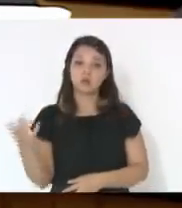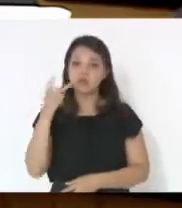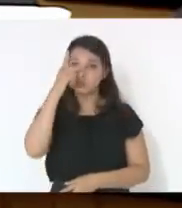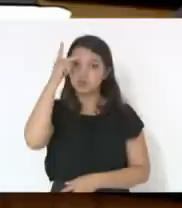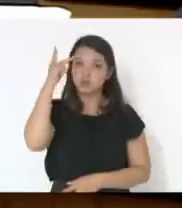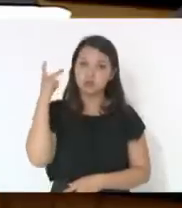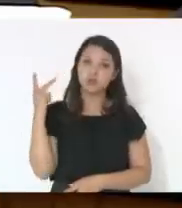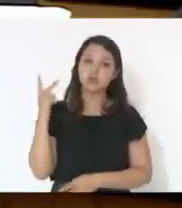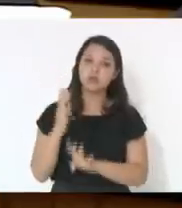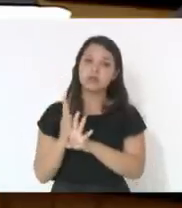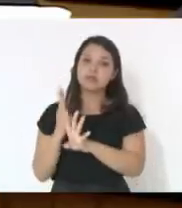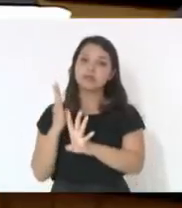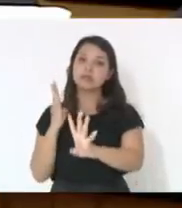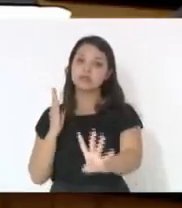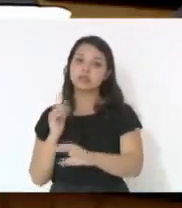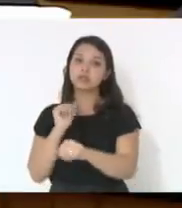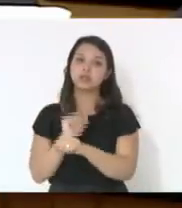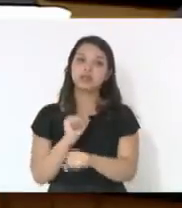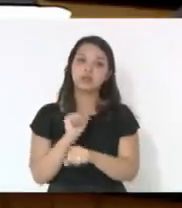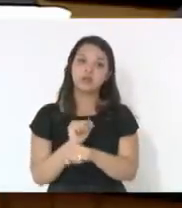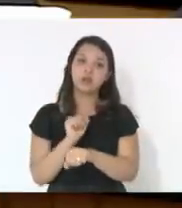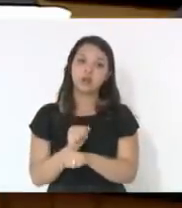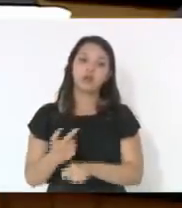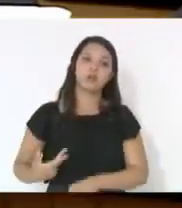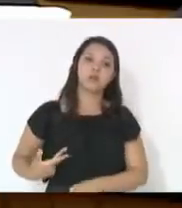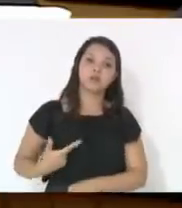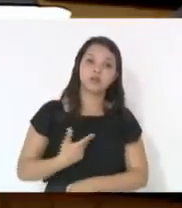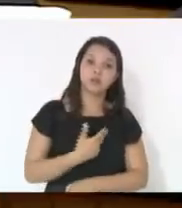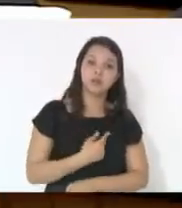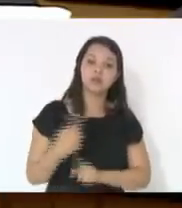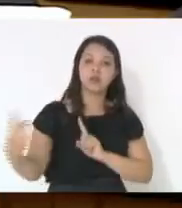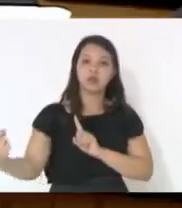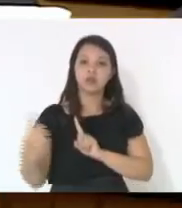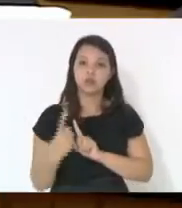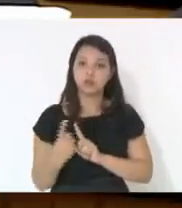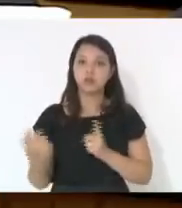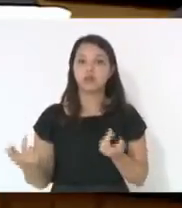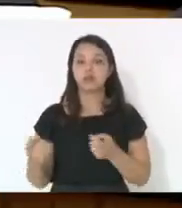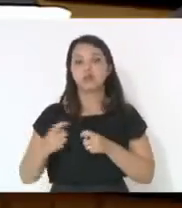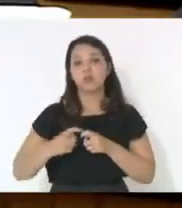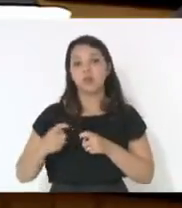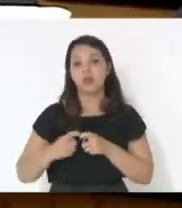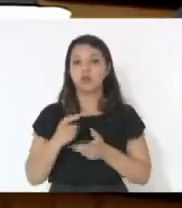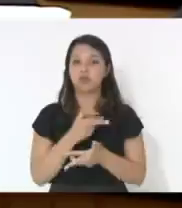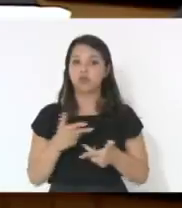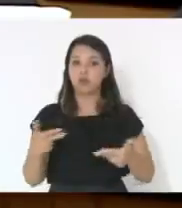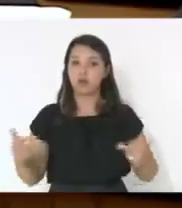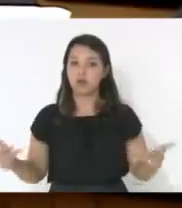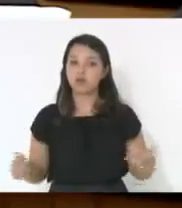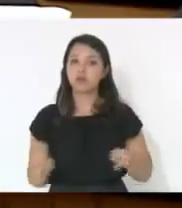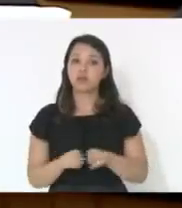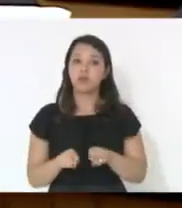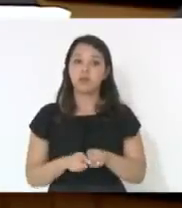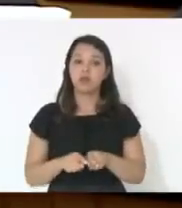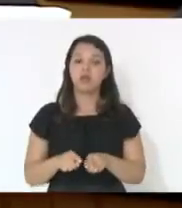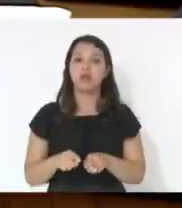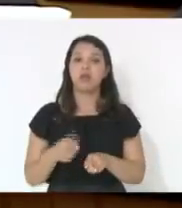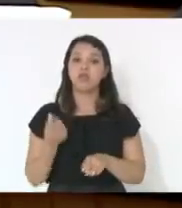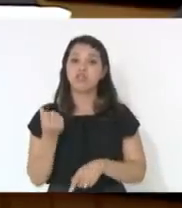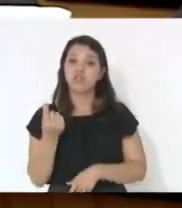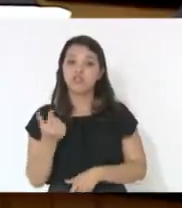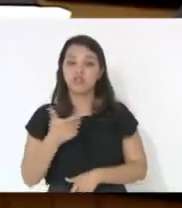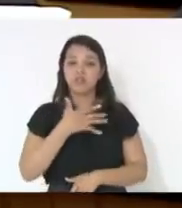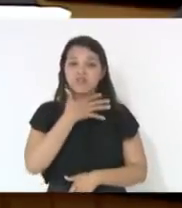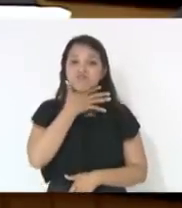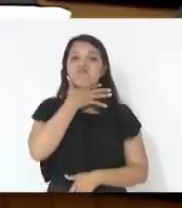espera aguardando procedimentos e atendimento. ainda essas dívidas acumuladas que o próprio governo admite